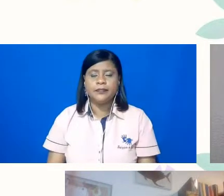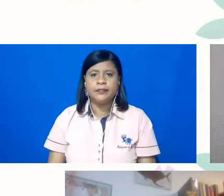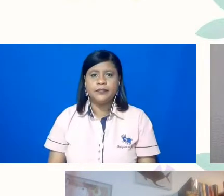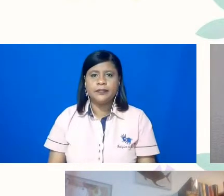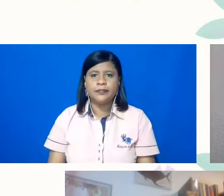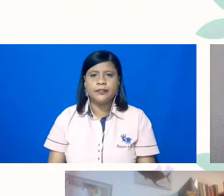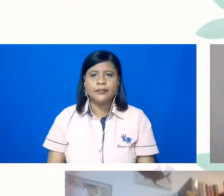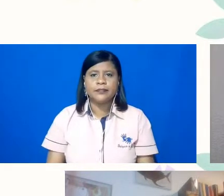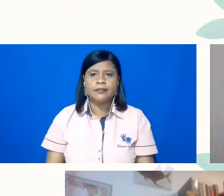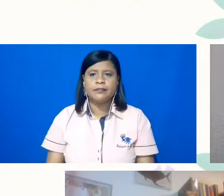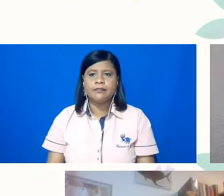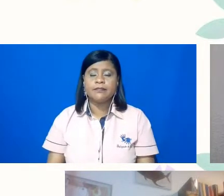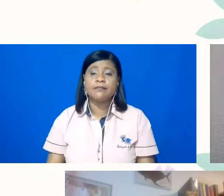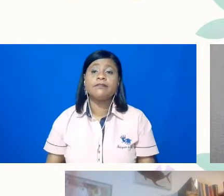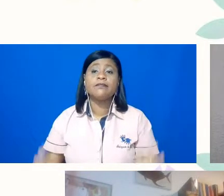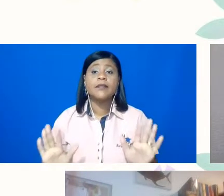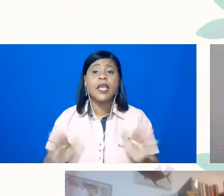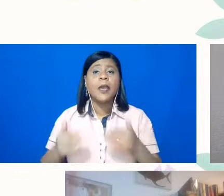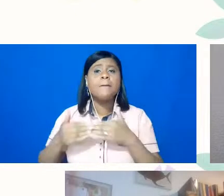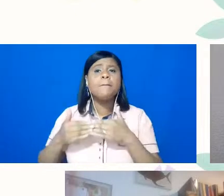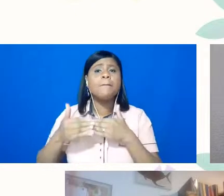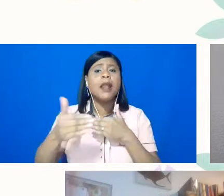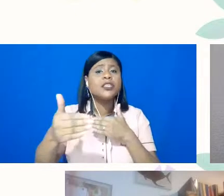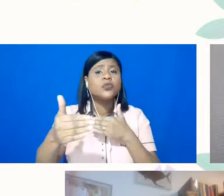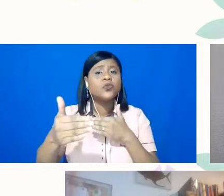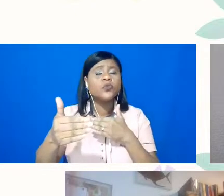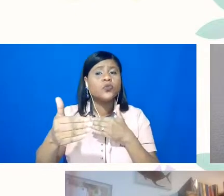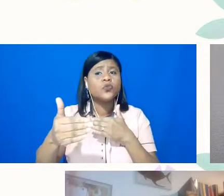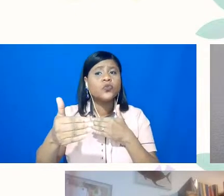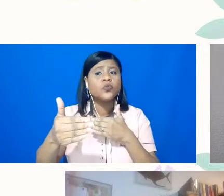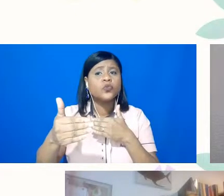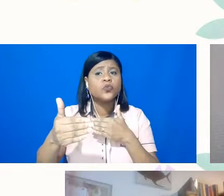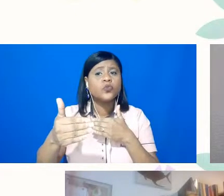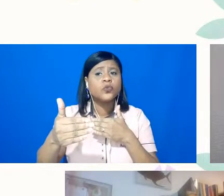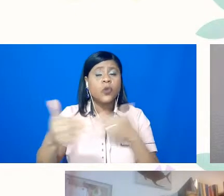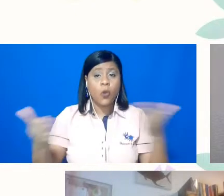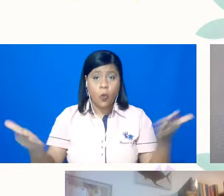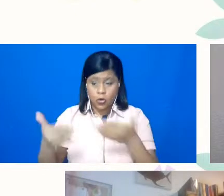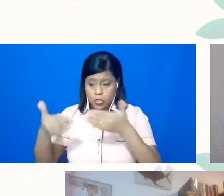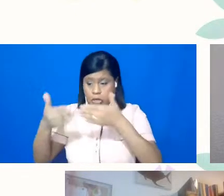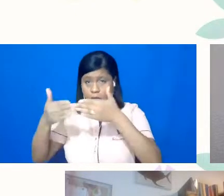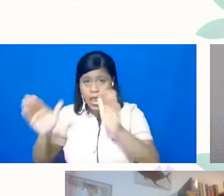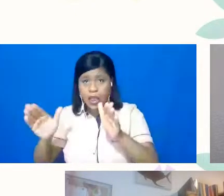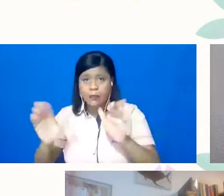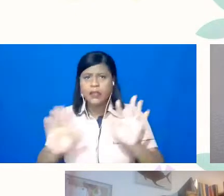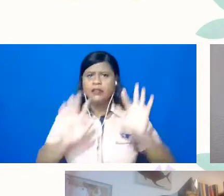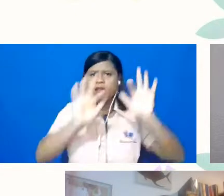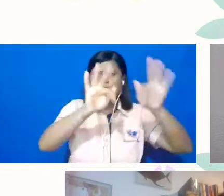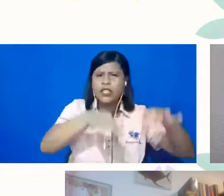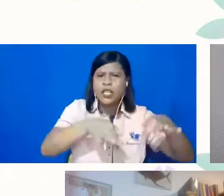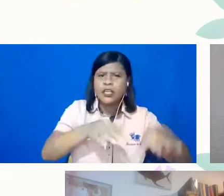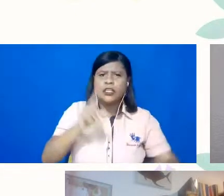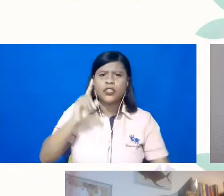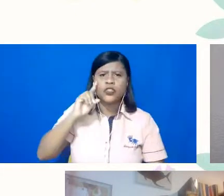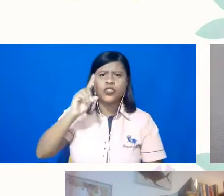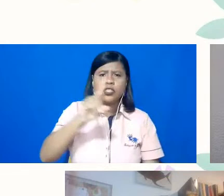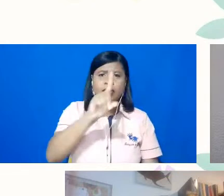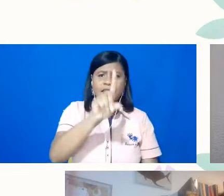Mas, em termos de prazo, gente está, então, com o prazo aberto hoje e finalizando dia 15 de setembro.